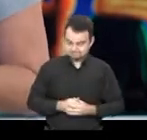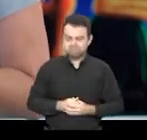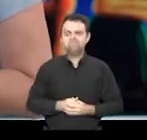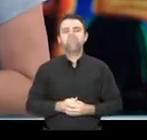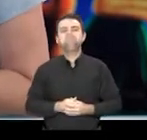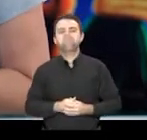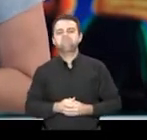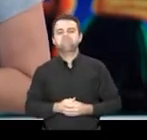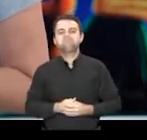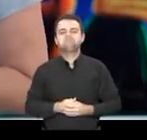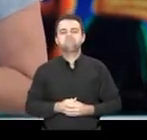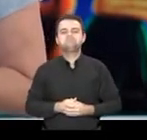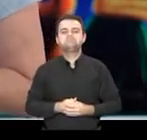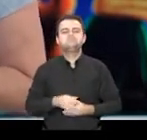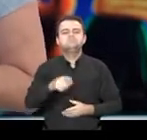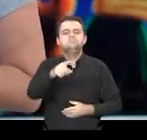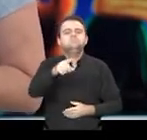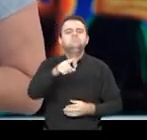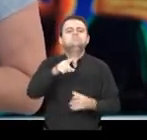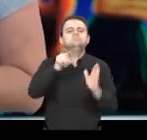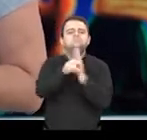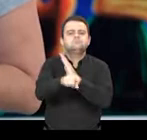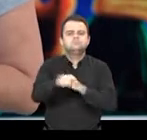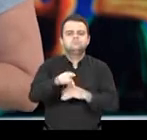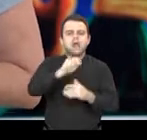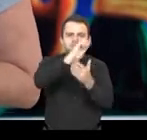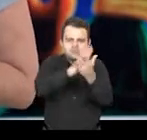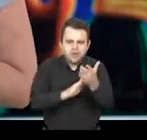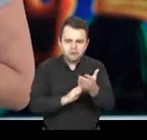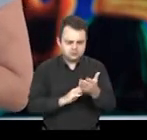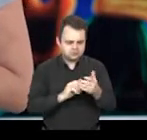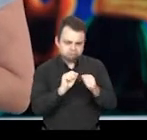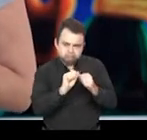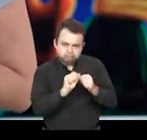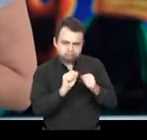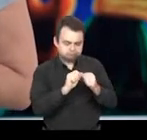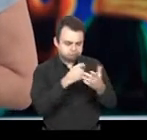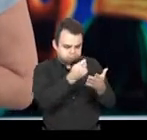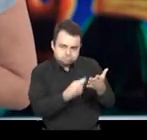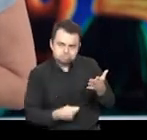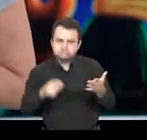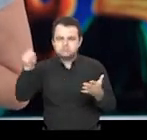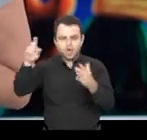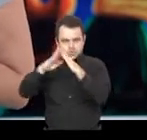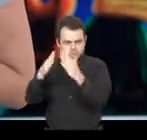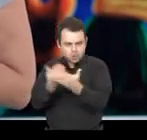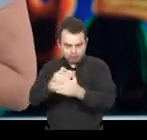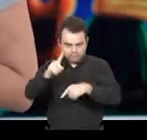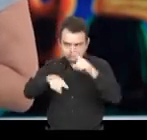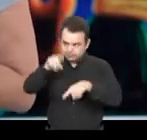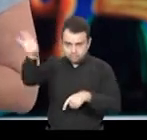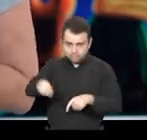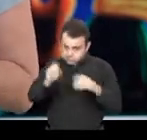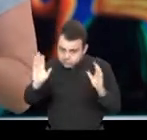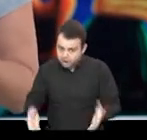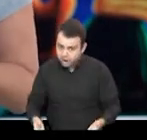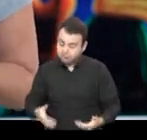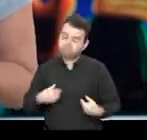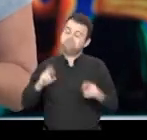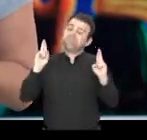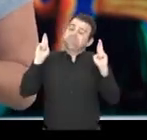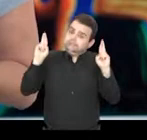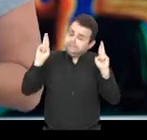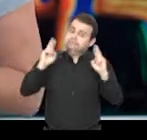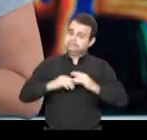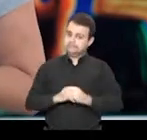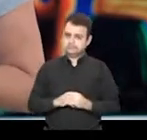E aí, vocês estão conseguindo fazer as atividades de vocês? Buscaram material na escola? Espero que